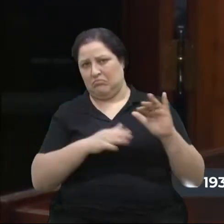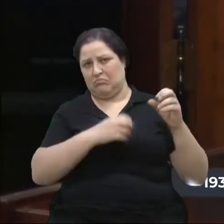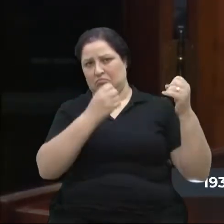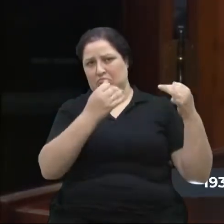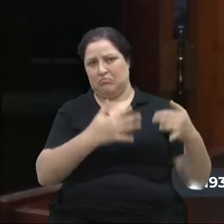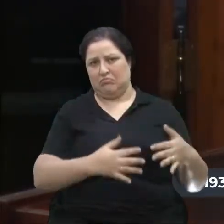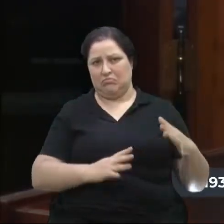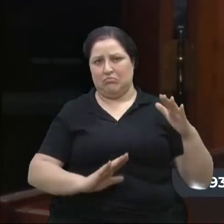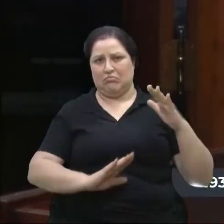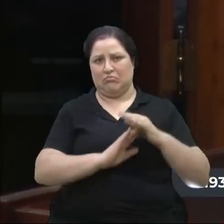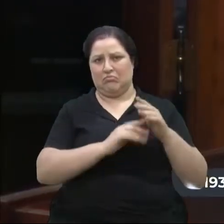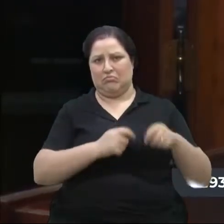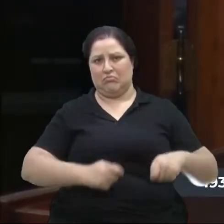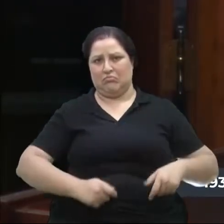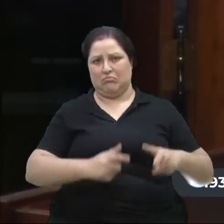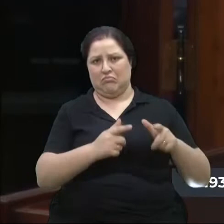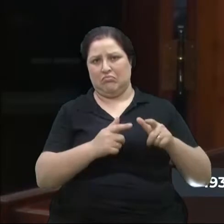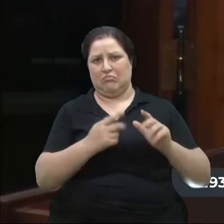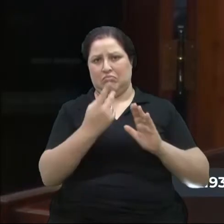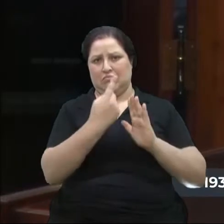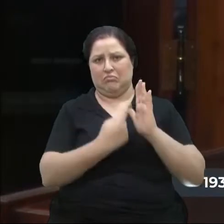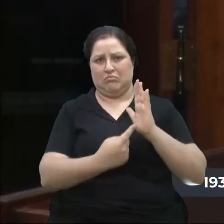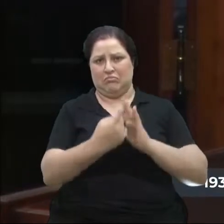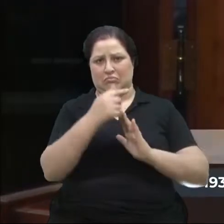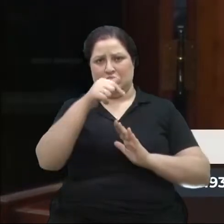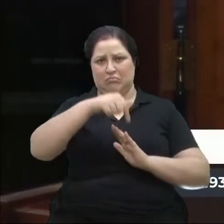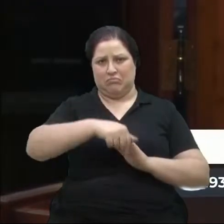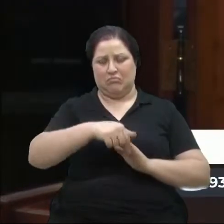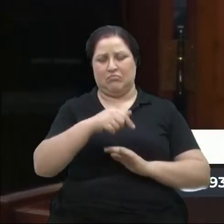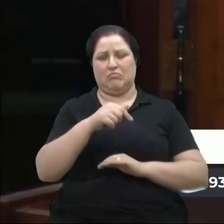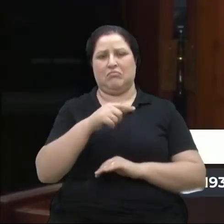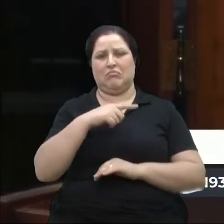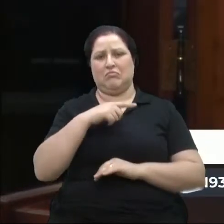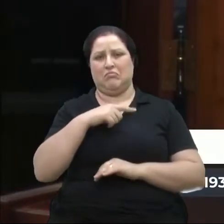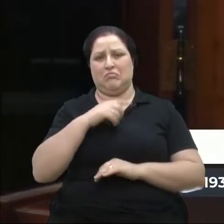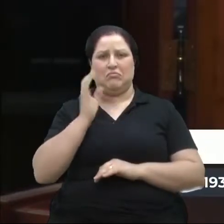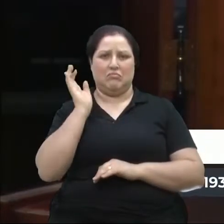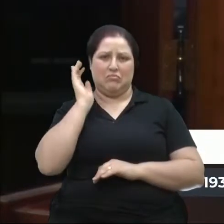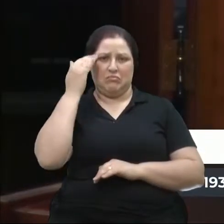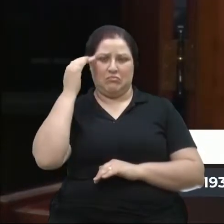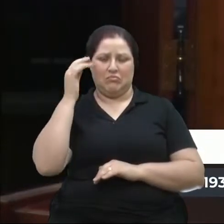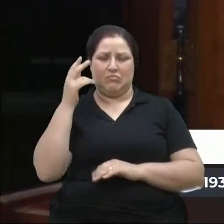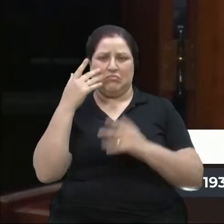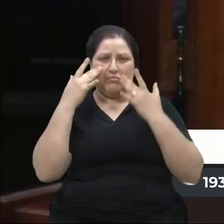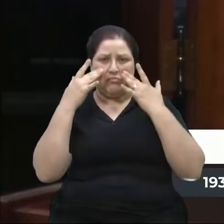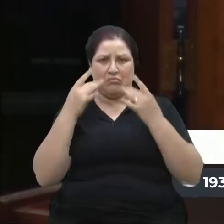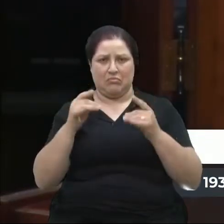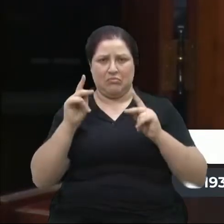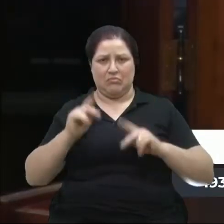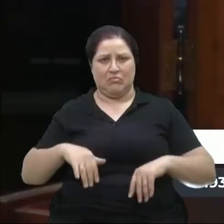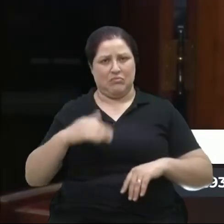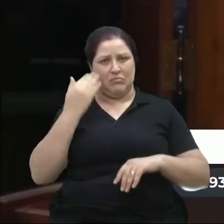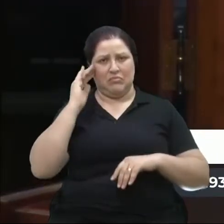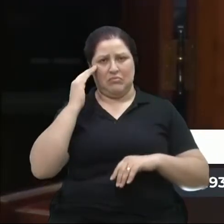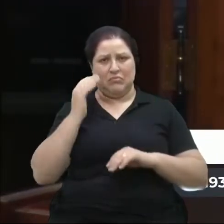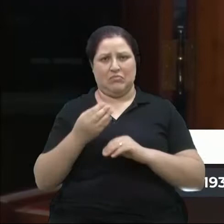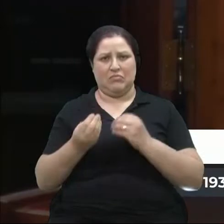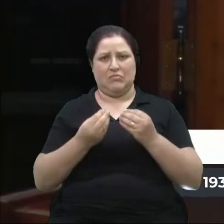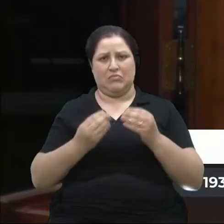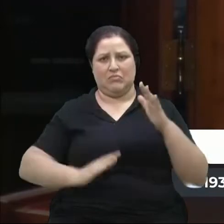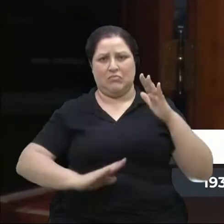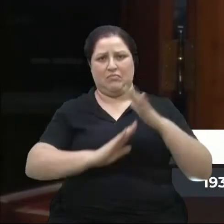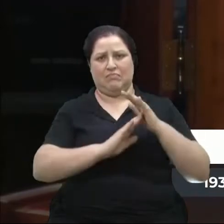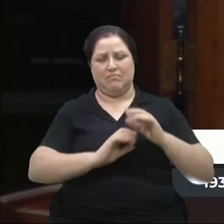teto de gastos novamente, desenhado aqui. Vereador Felipe, muita atenção para quem não entendeu. Teto de gastos, vamos lá.